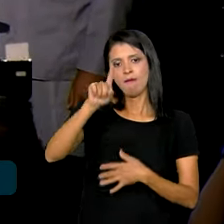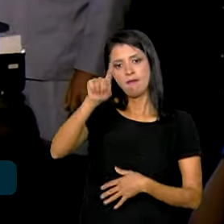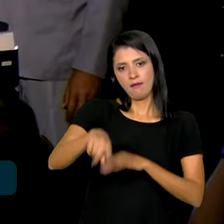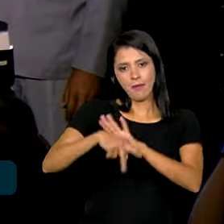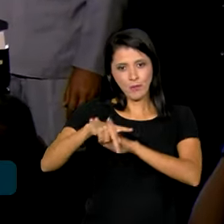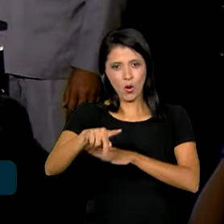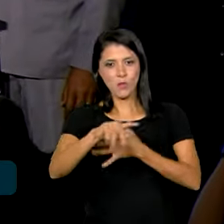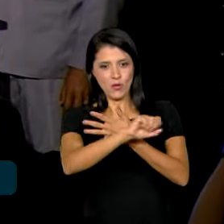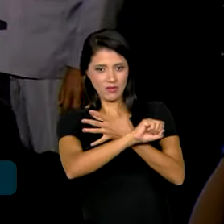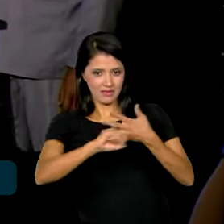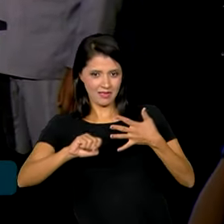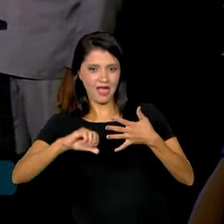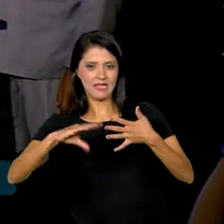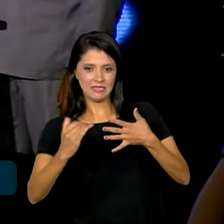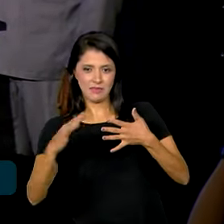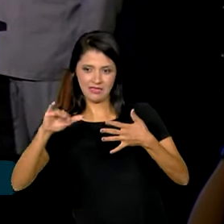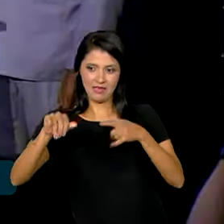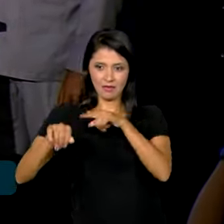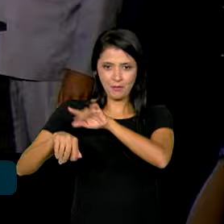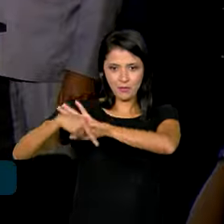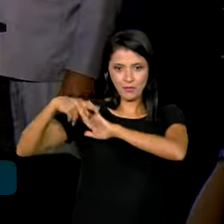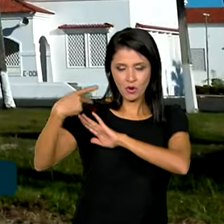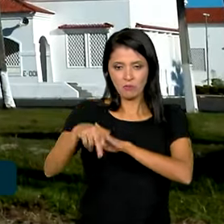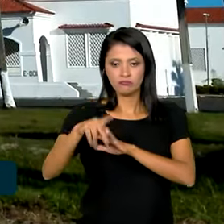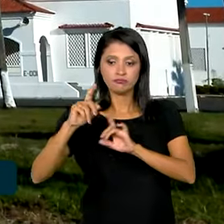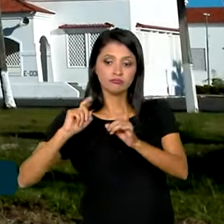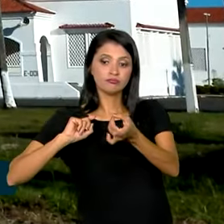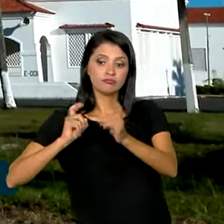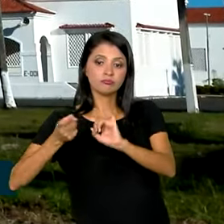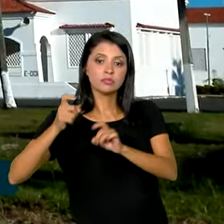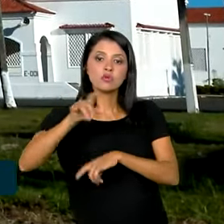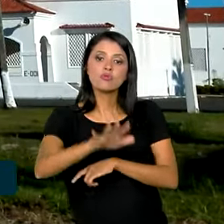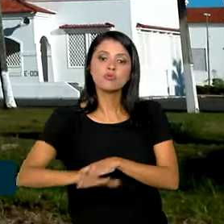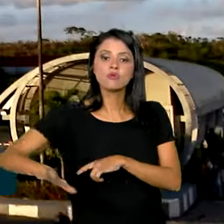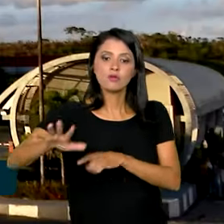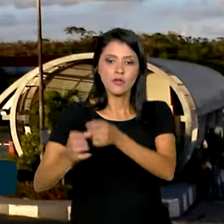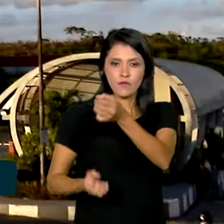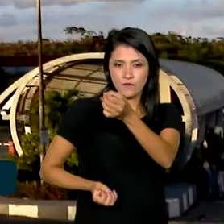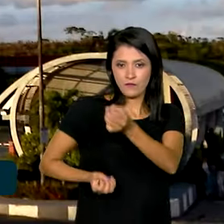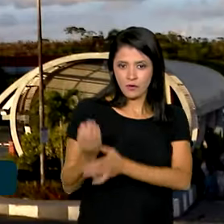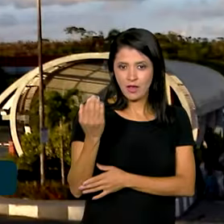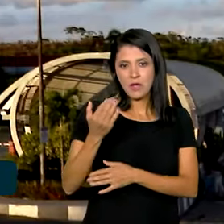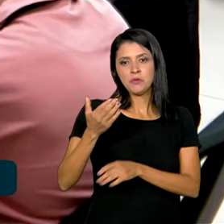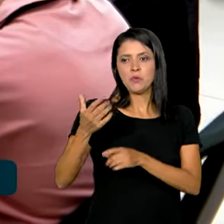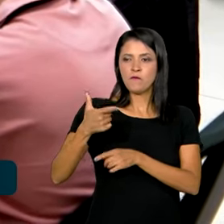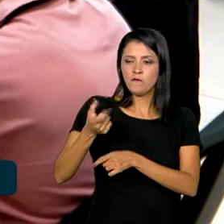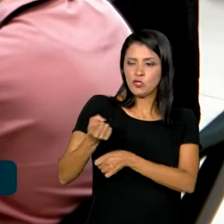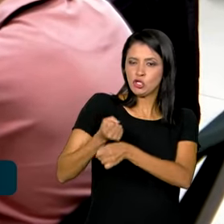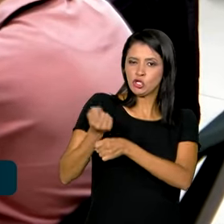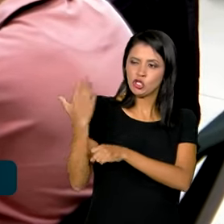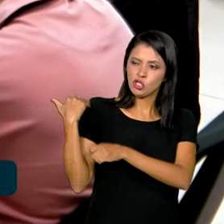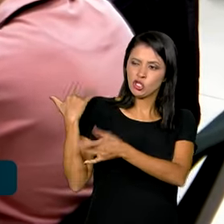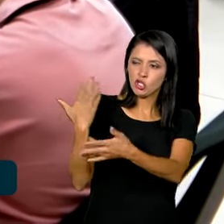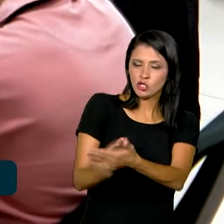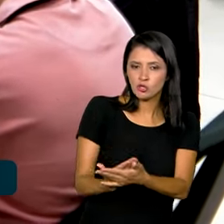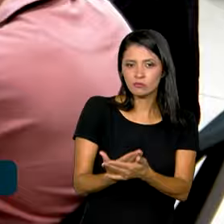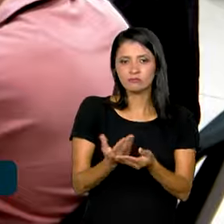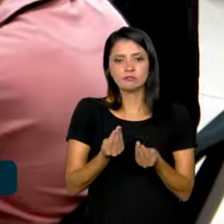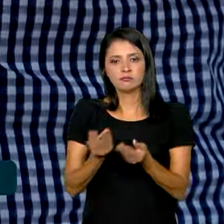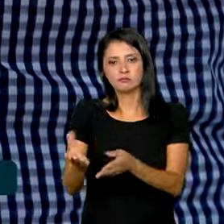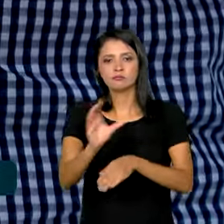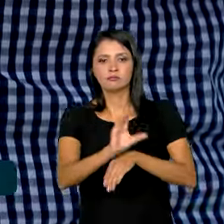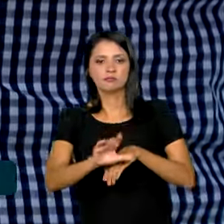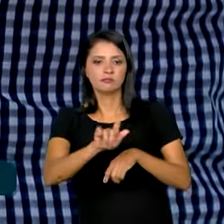braço do SENAI Nacional, vai administrar o local. Ele foi criado há pouco mais de 20 anos para oferecer cursos de